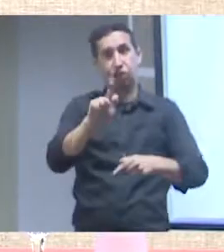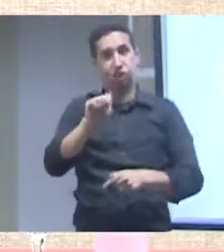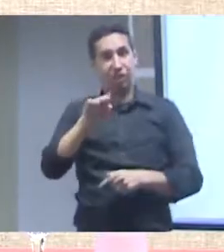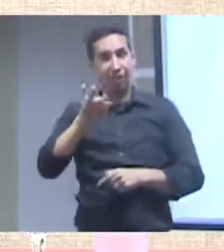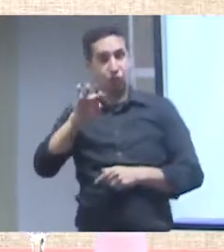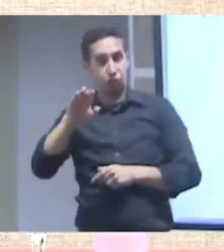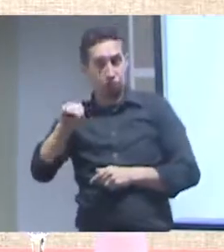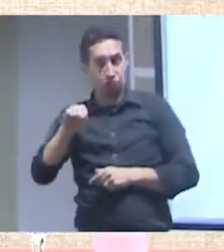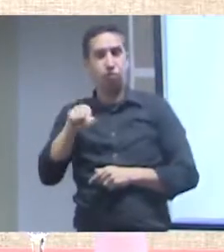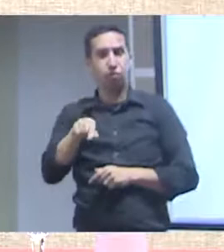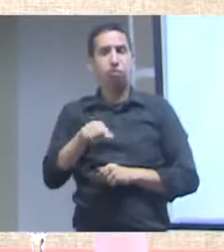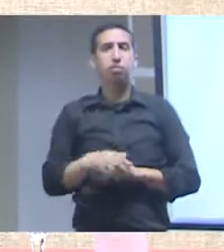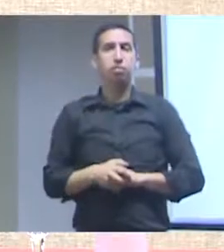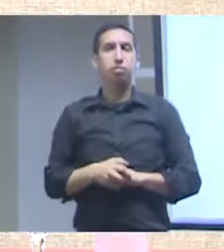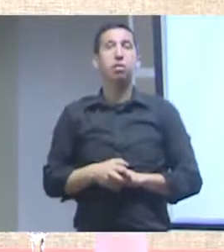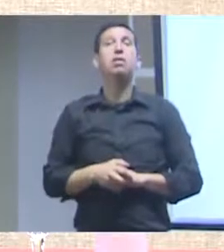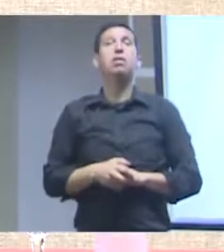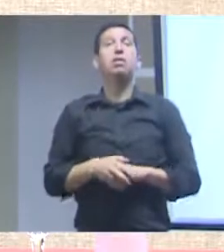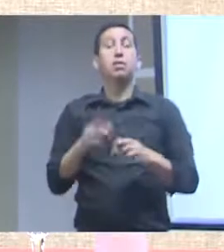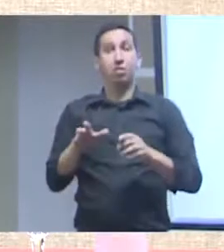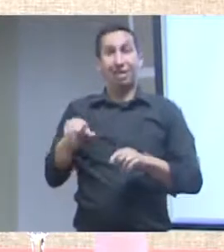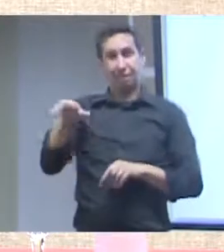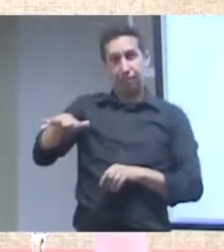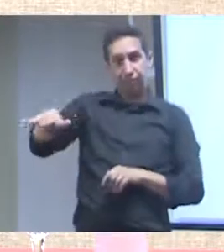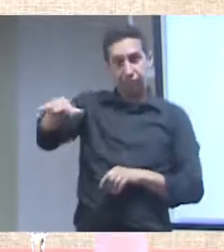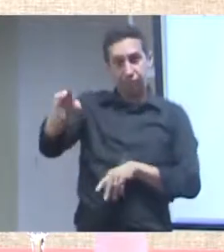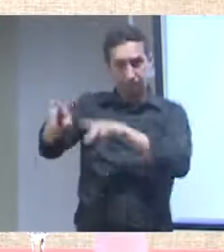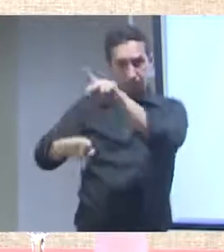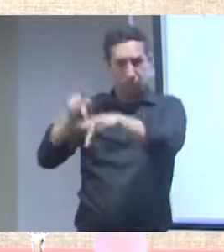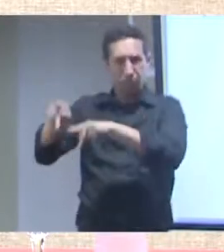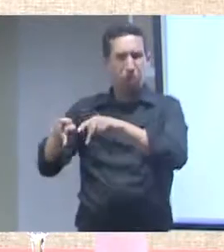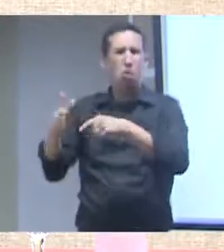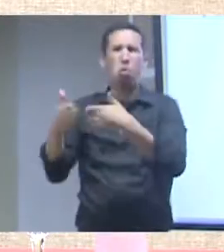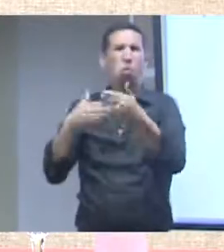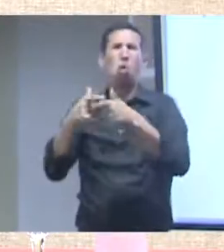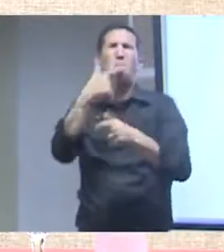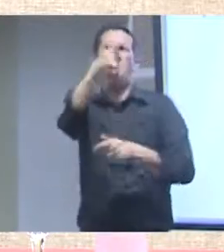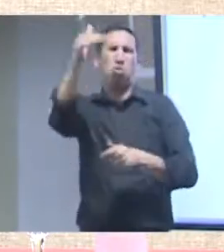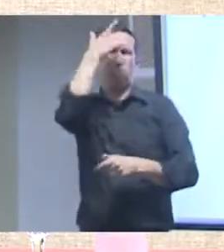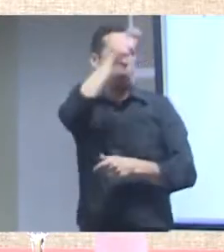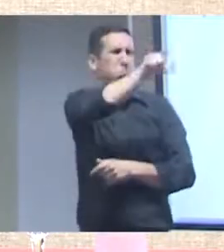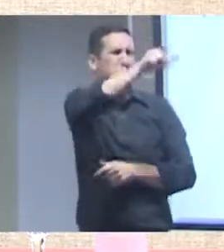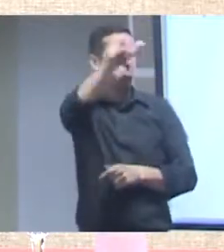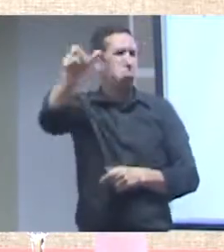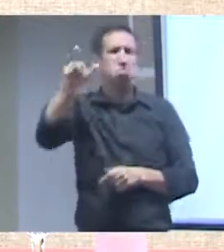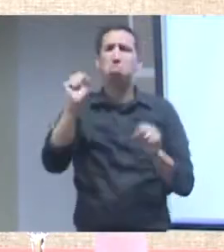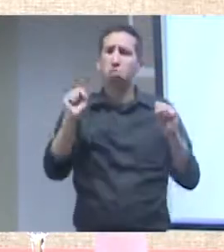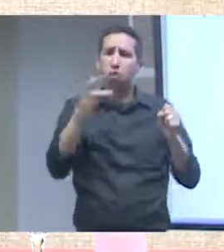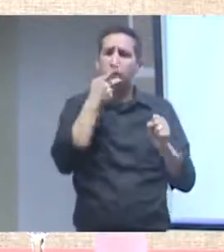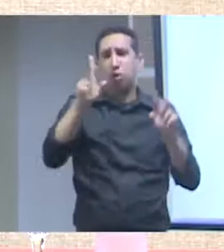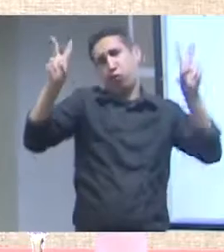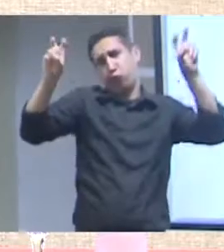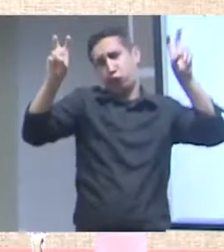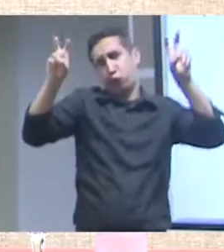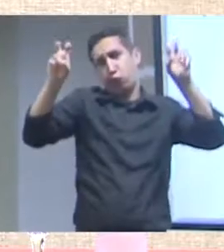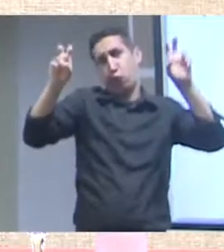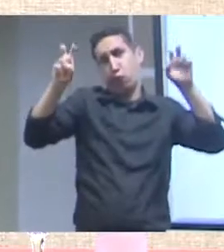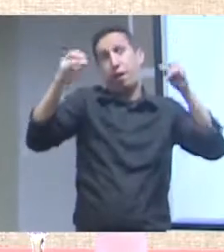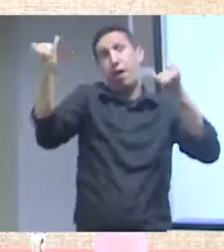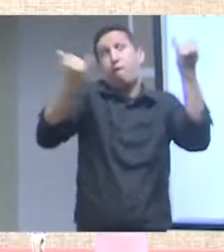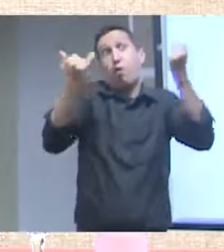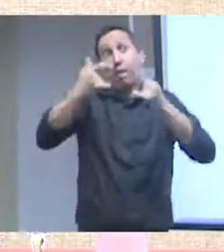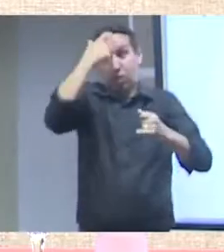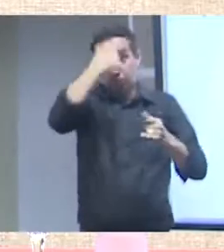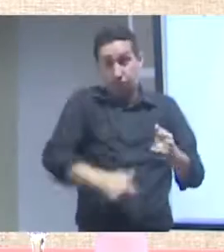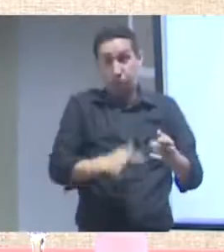essas populações, ou quem quer que seja, e hoje, quando a gente fala dos dados pessoais, a gente fala na ideia de consentir